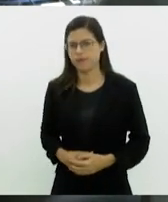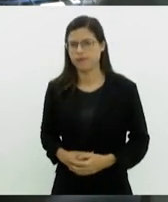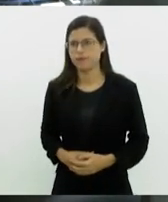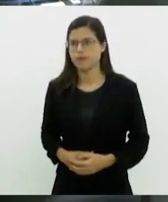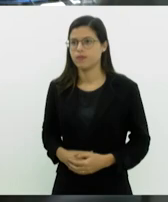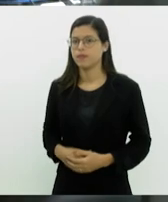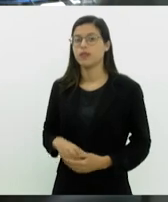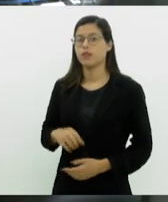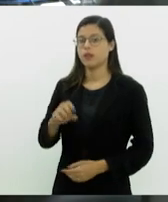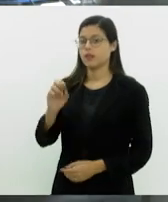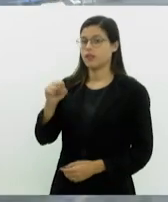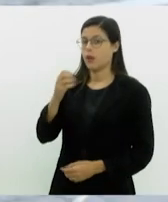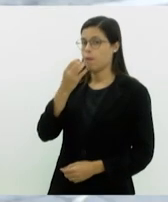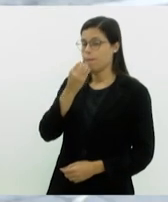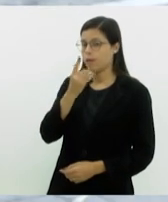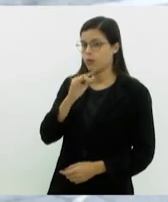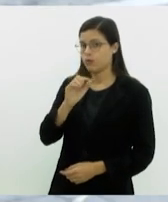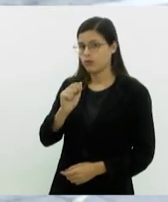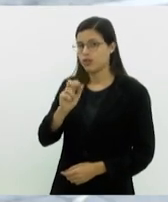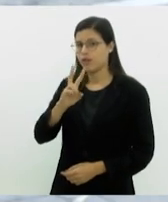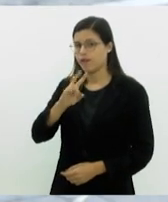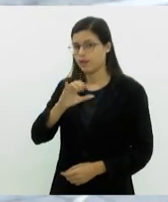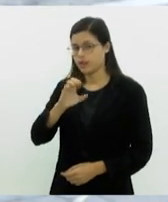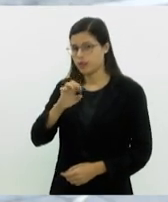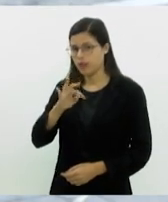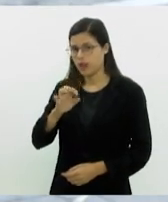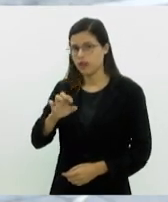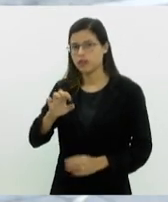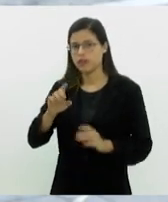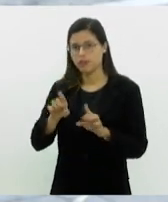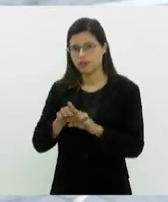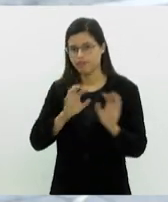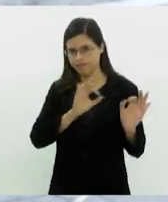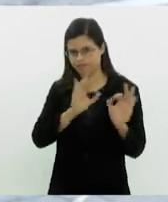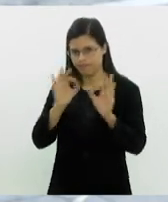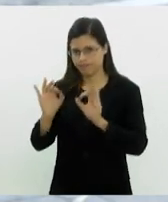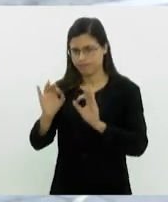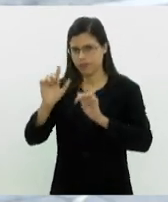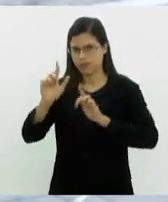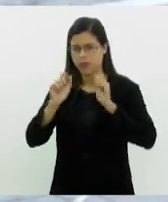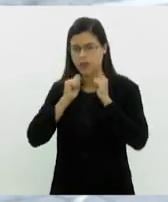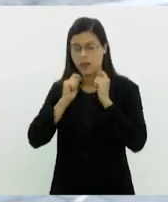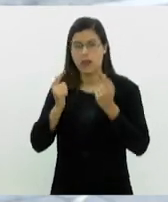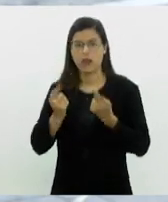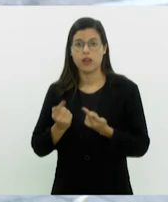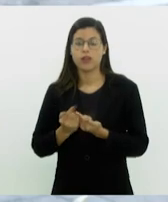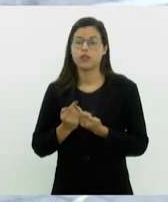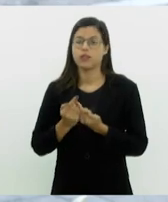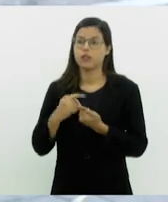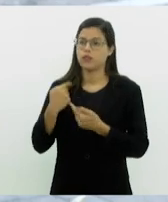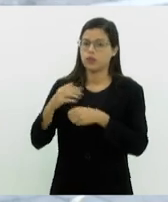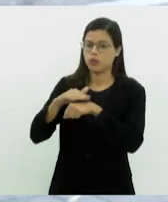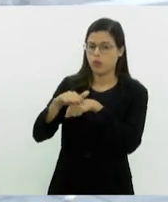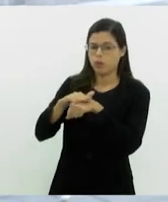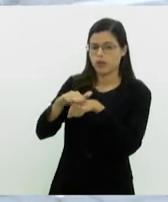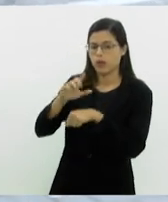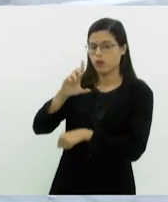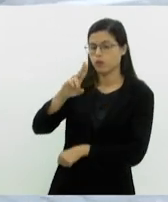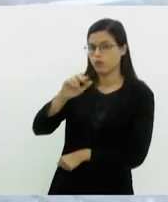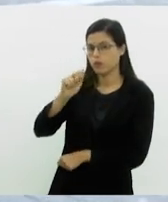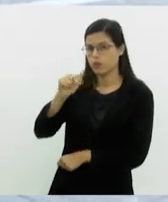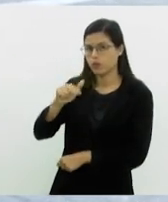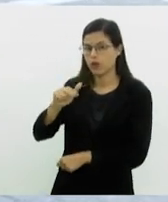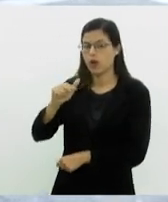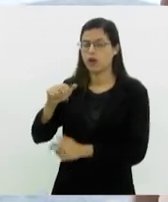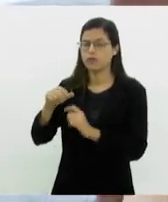Sim, com certeza. Bom dia, Vicente. Bom dia aos telespectadores da TV Alerj. E a gente vai conversar com o Luan Casati, que faz